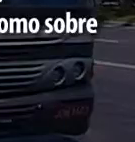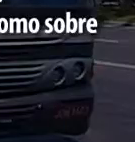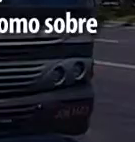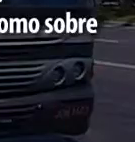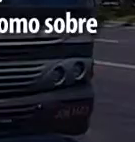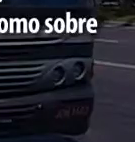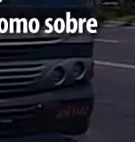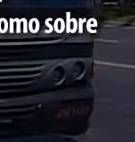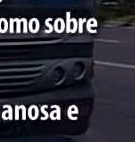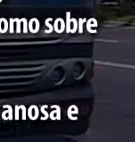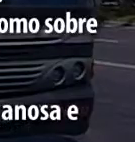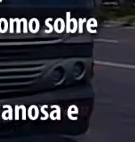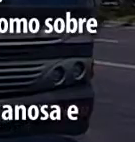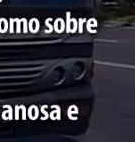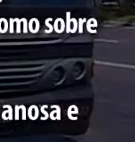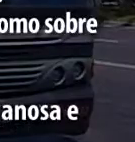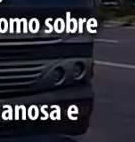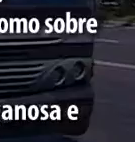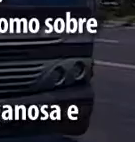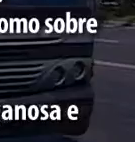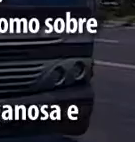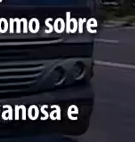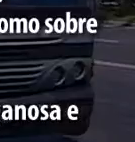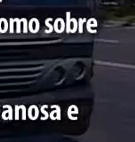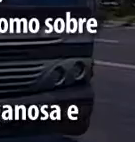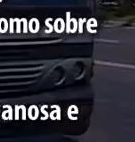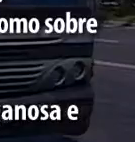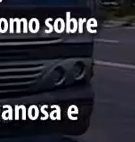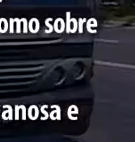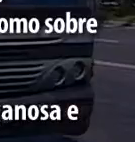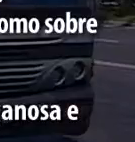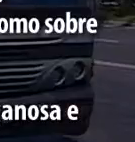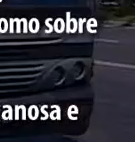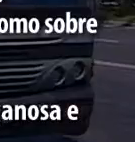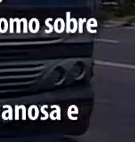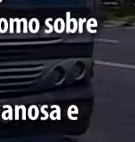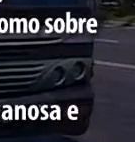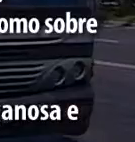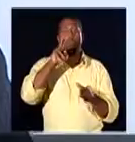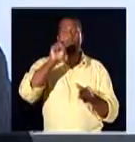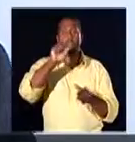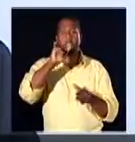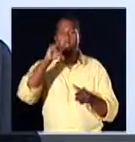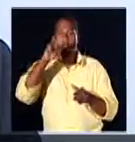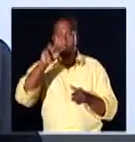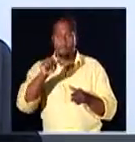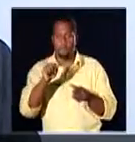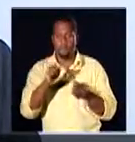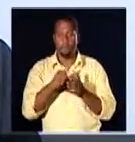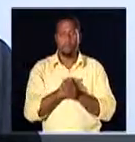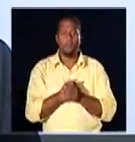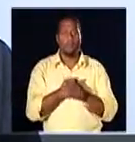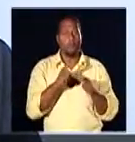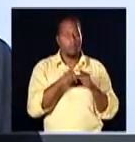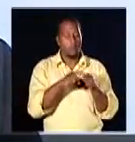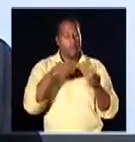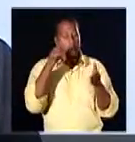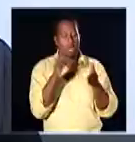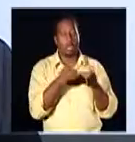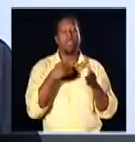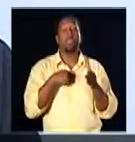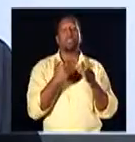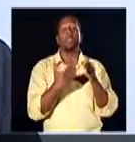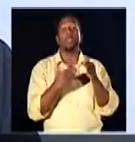riscos que apresentem. A proteção contra a publicidade enganosa e abusiva. O consumidor deve se preocupar sempre com a nota fiscal,